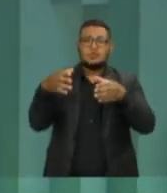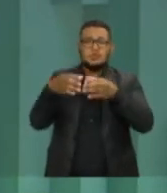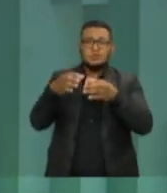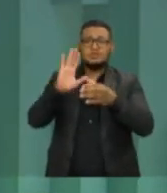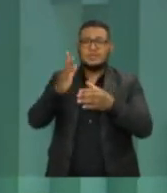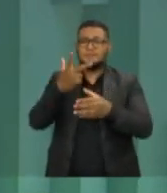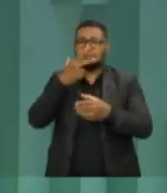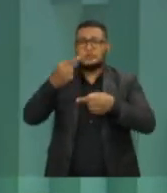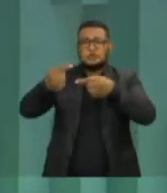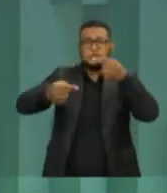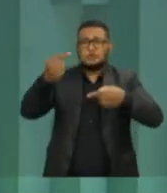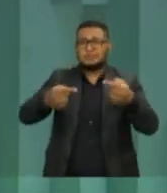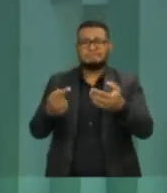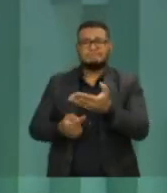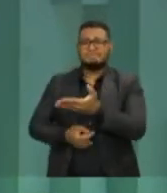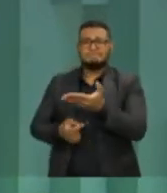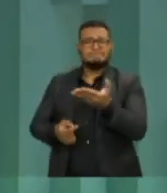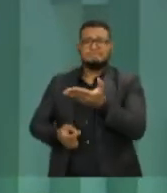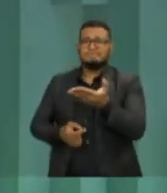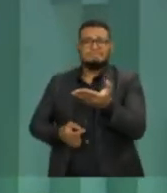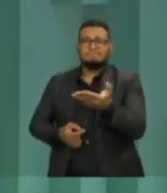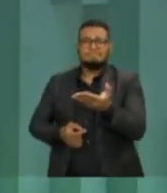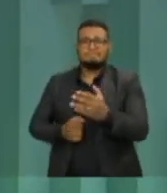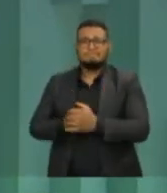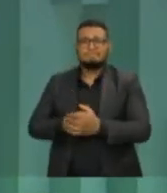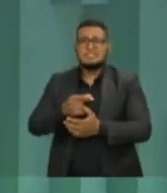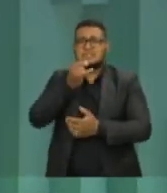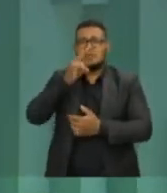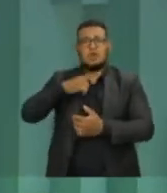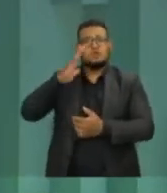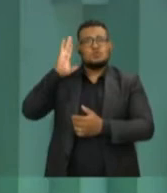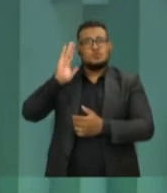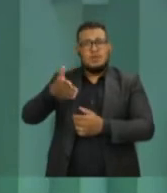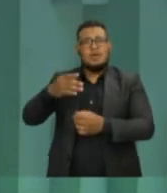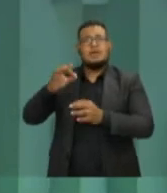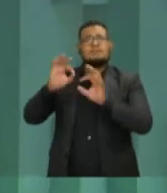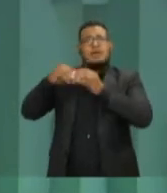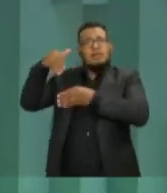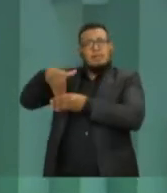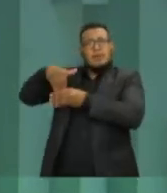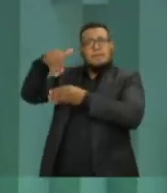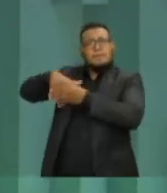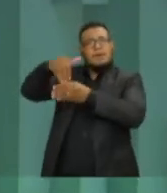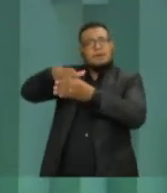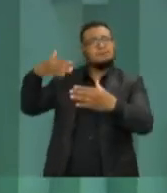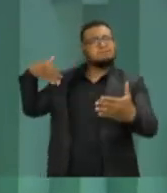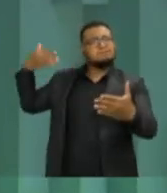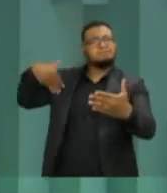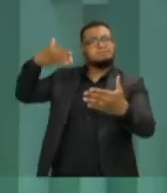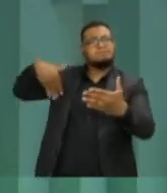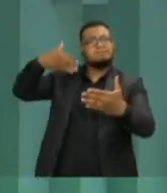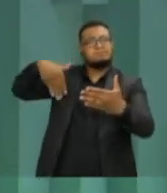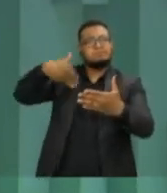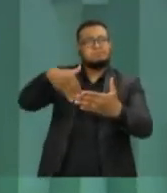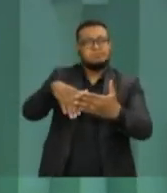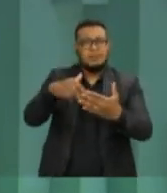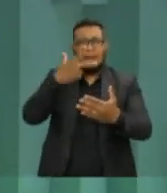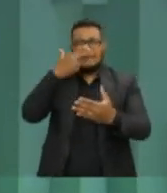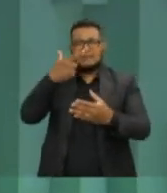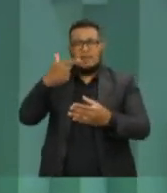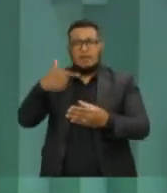é bom, porque eu tenho muitas eleições, tenho uma família, tenho a minha história de vida. Não tenho nenhuma condenação.